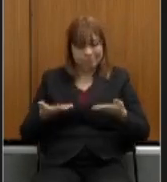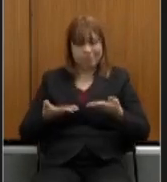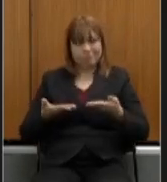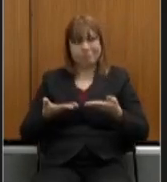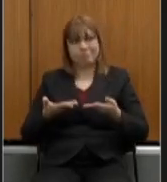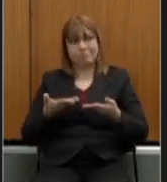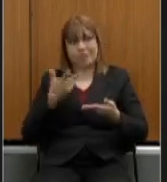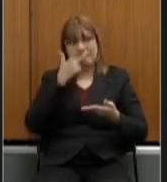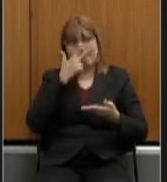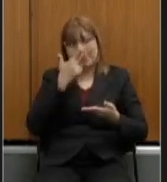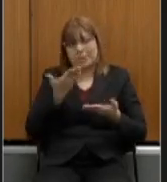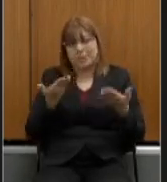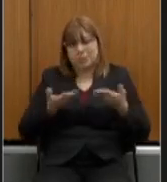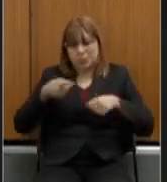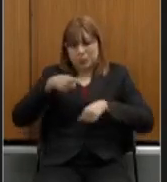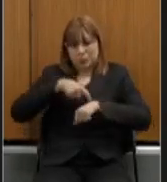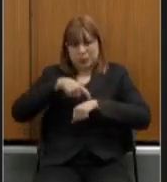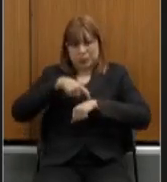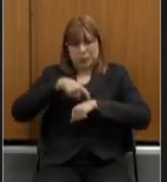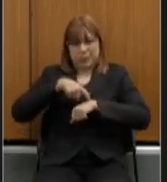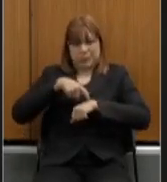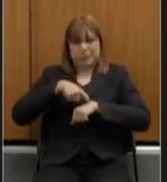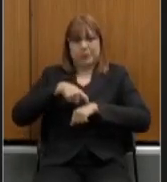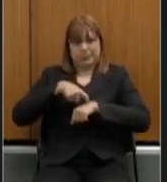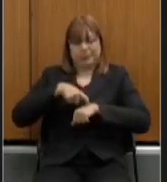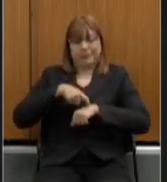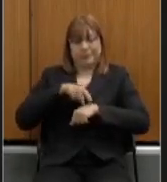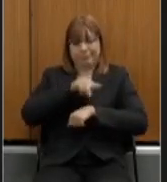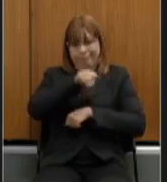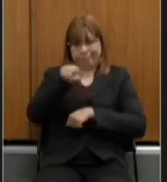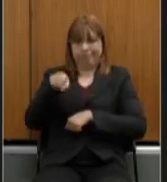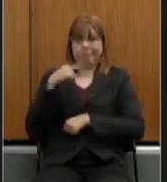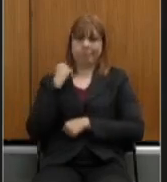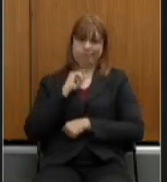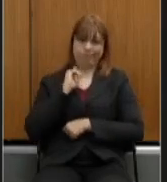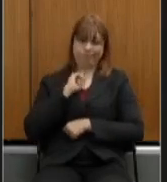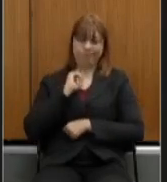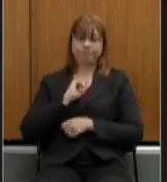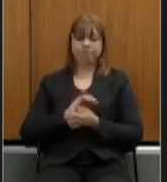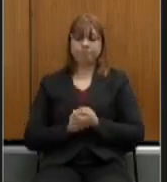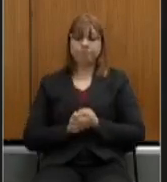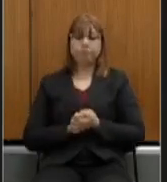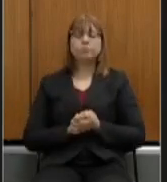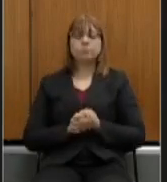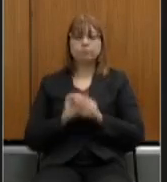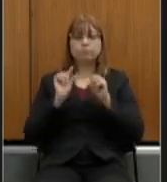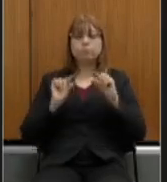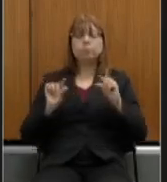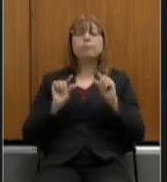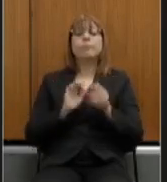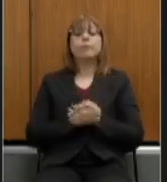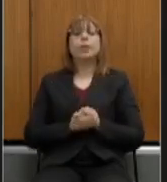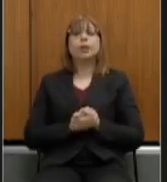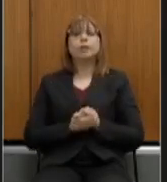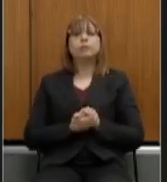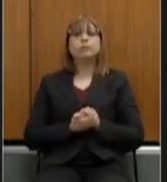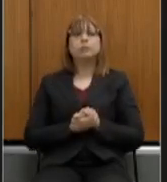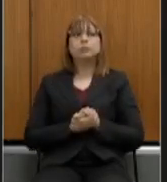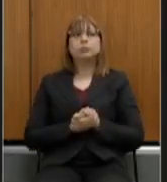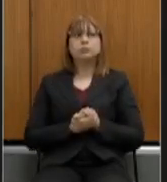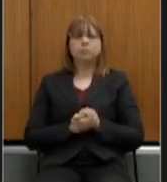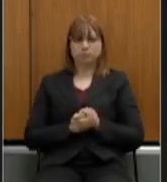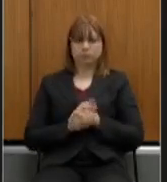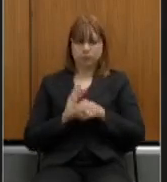de quadra de história que vocês estão vivendo aí em Minas Gerais podemos pensar